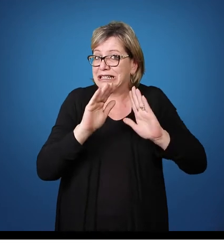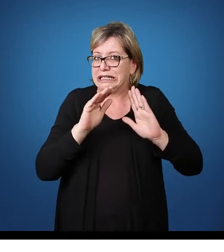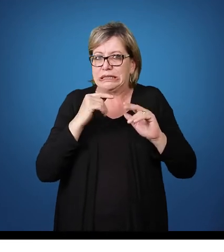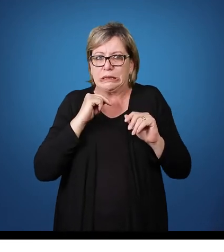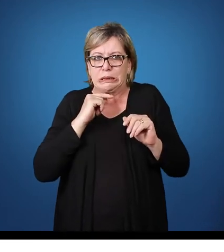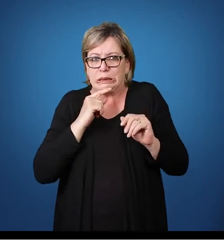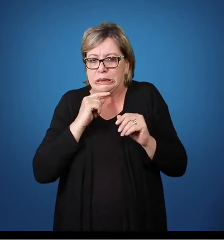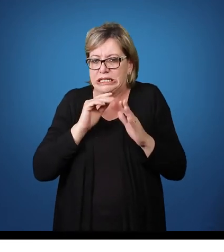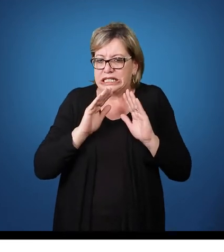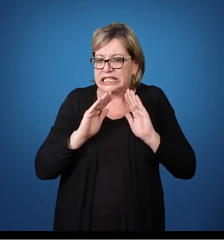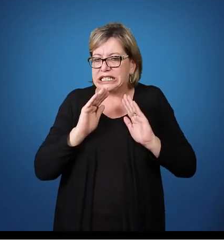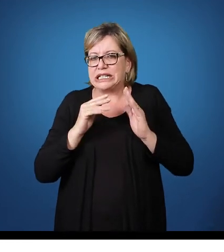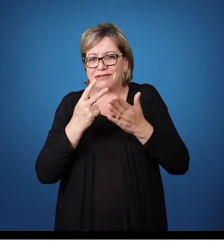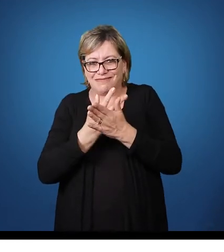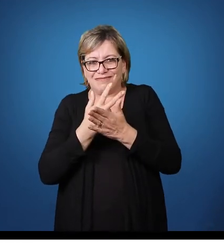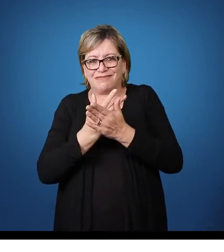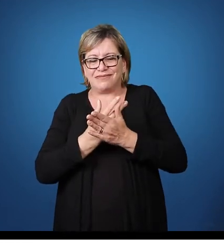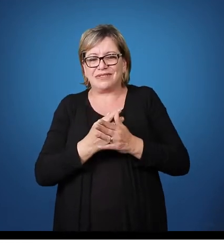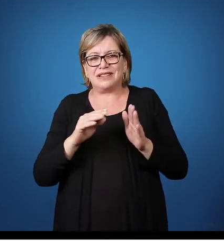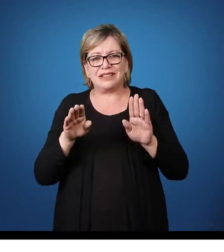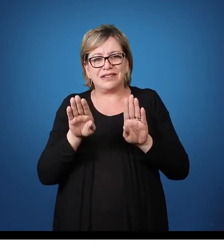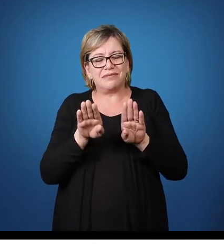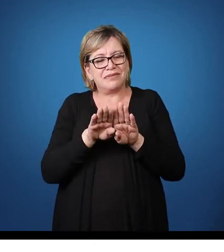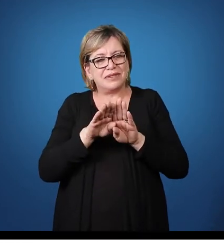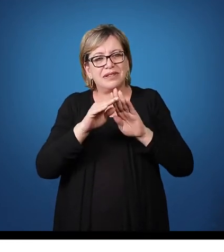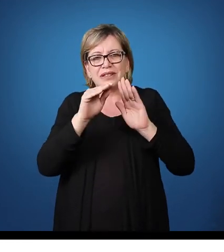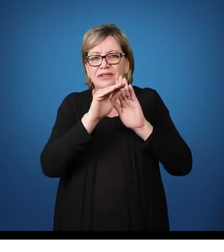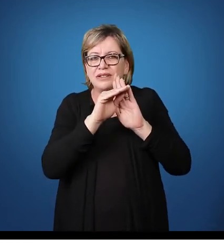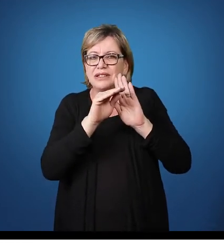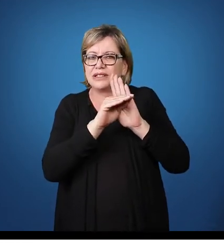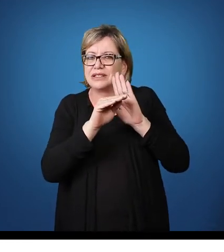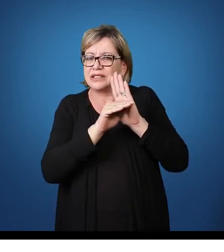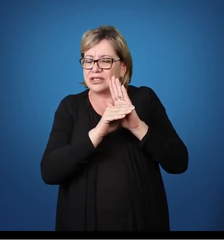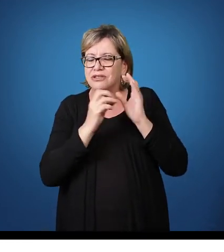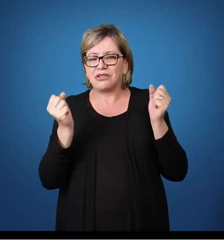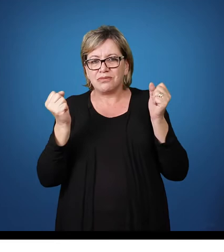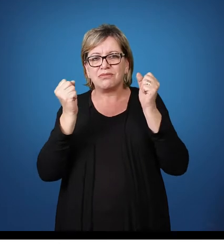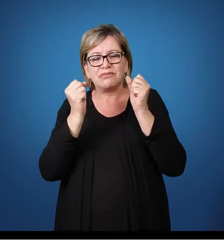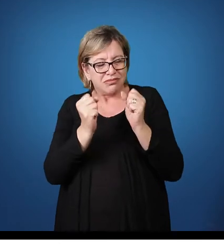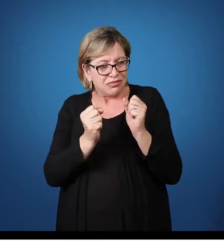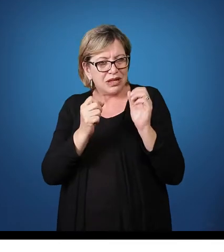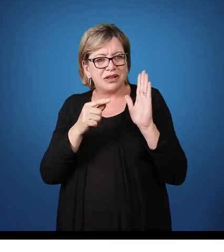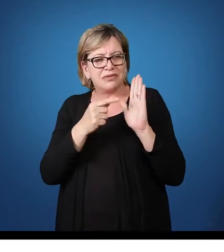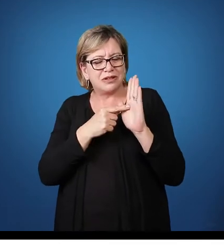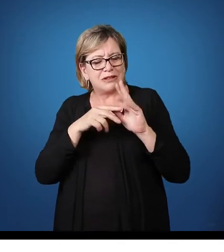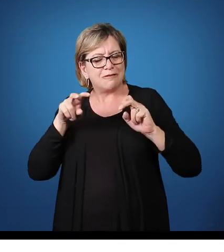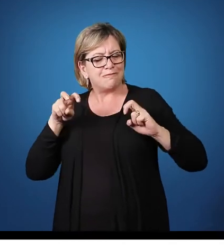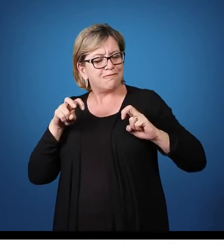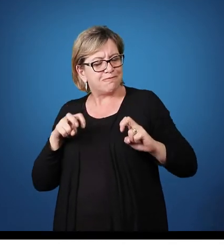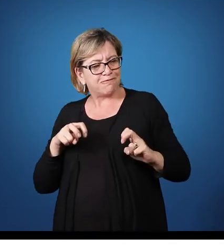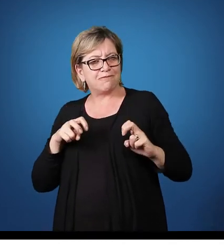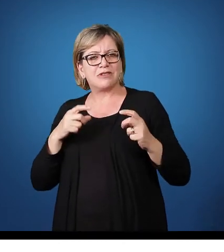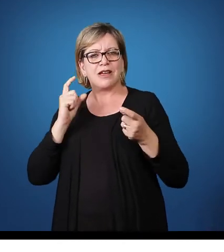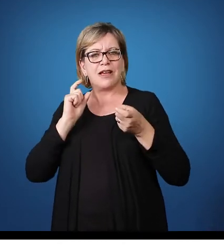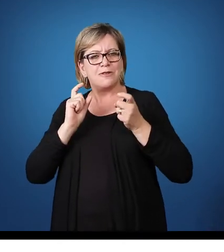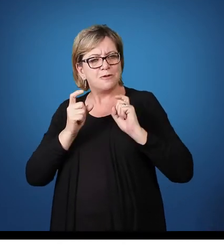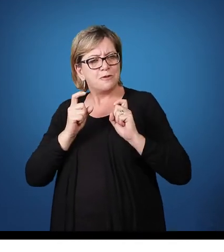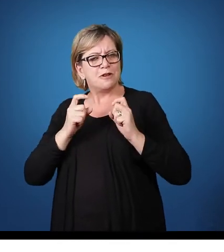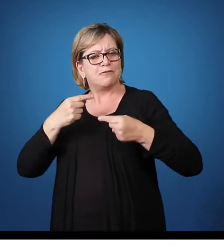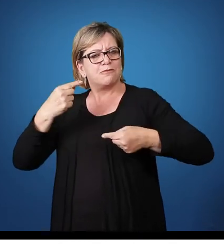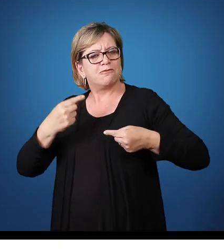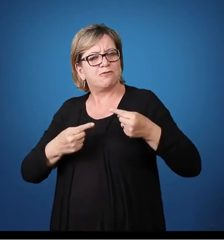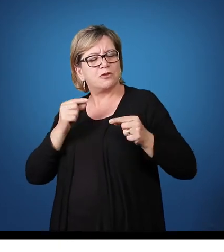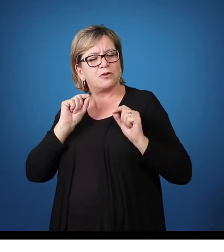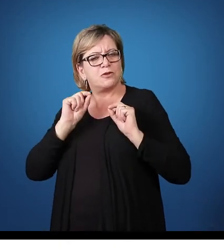certo alguma coisa Ele é capaz de que nós retomar E sentarmos e ver o que precisa